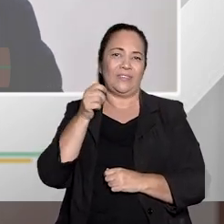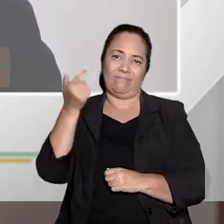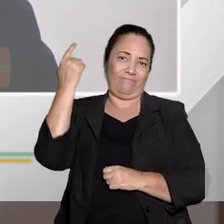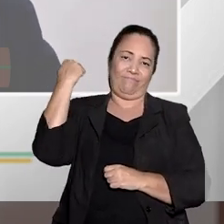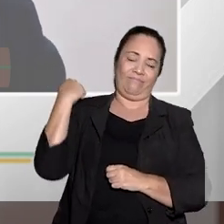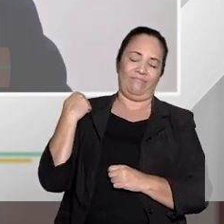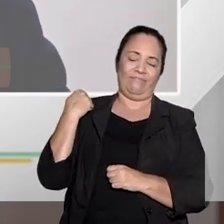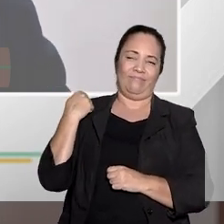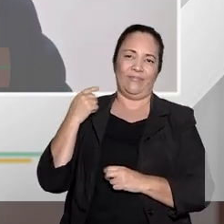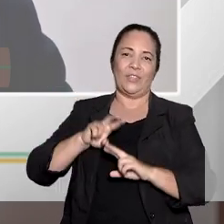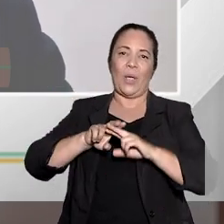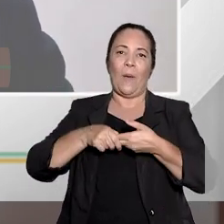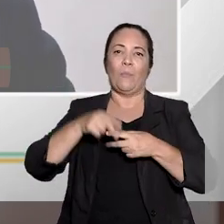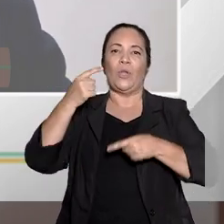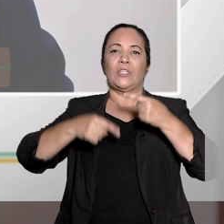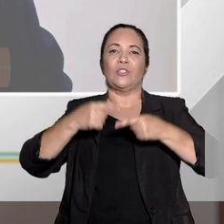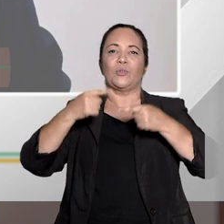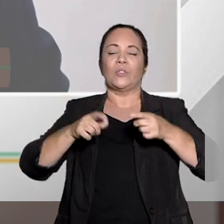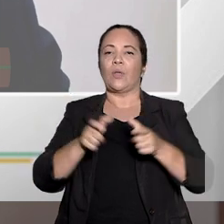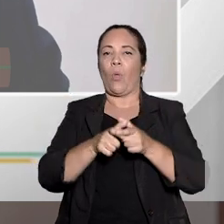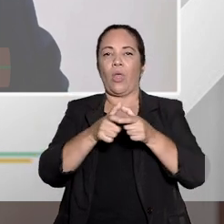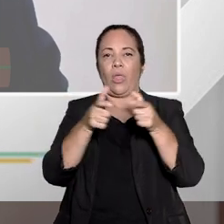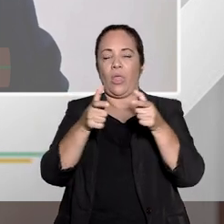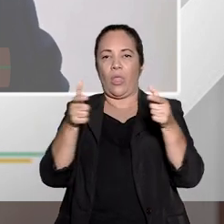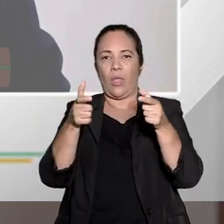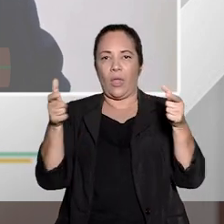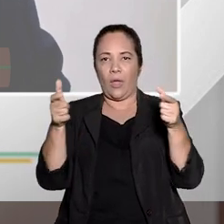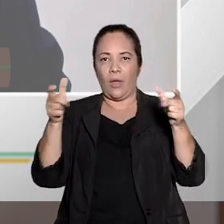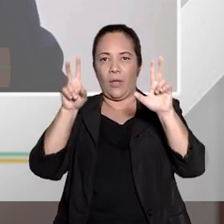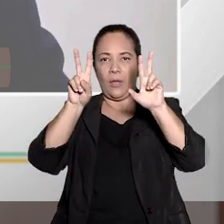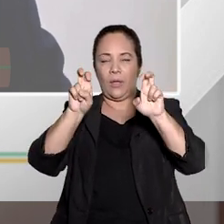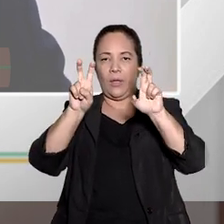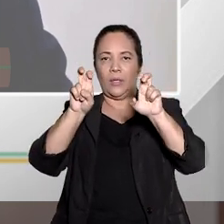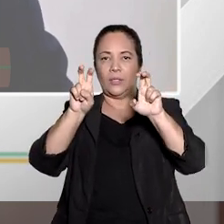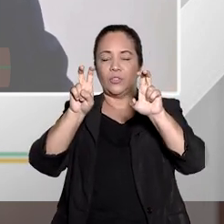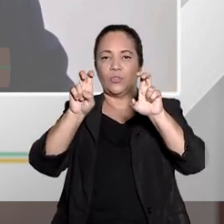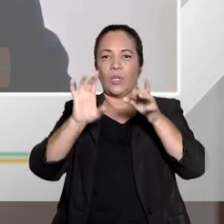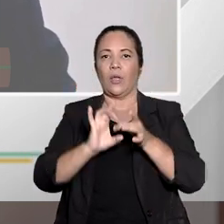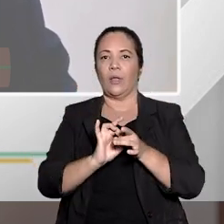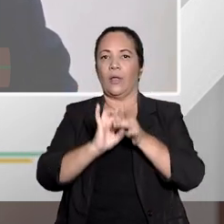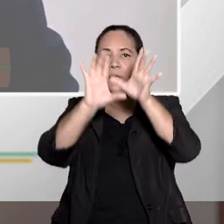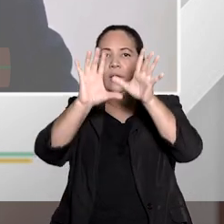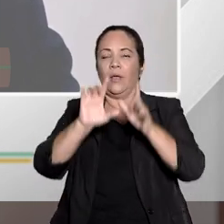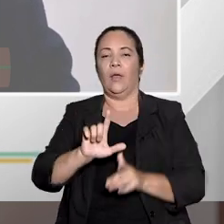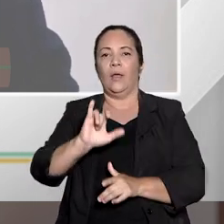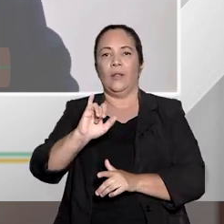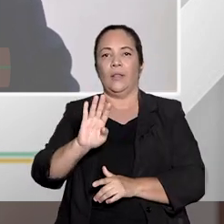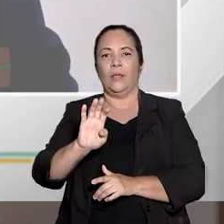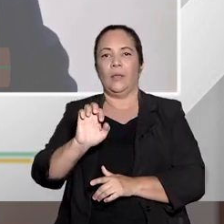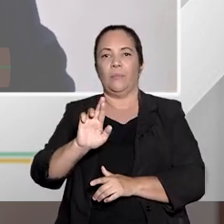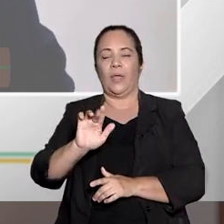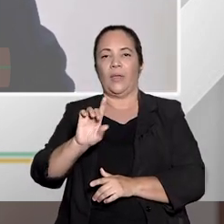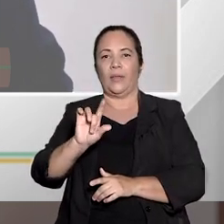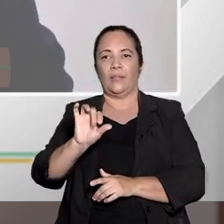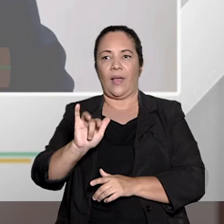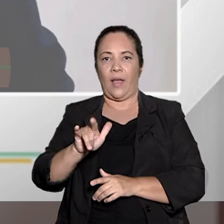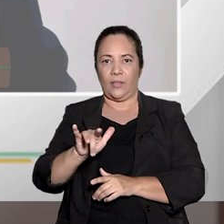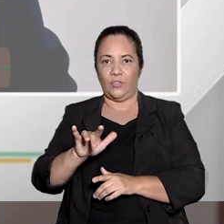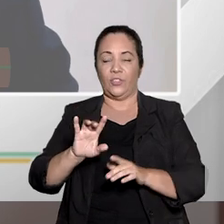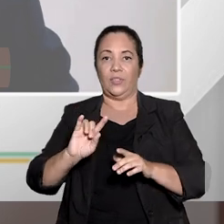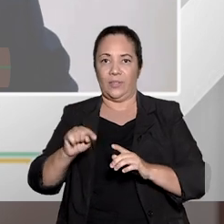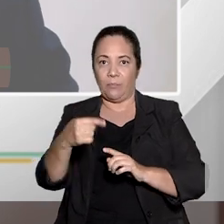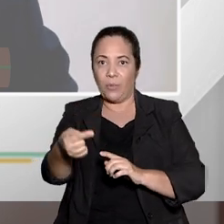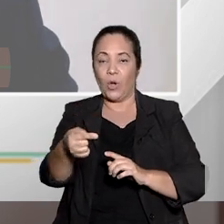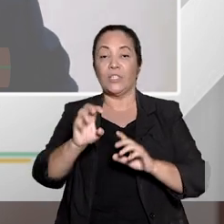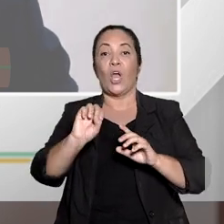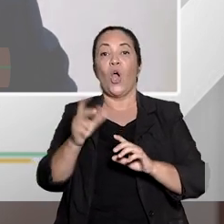feição muito mais ampla do que a gente discute hoje, que, no caso, é a questão da liberdade, né? Ou a liberdade já cerceada ou prestes a ser